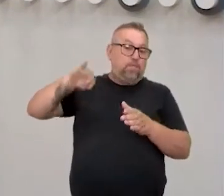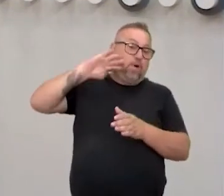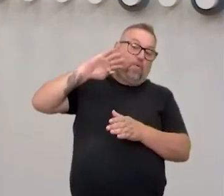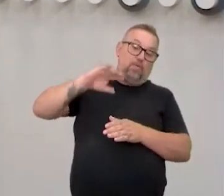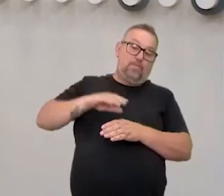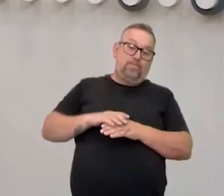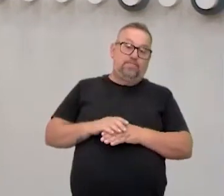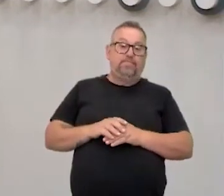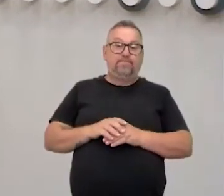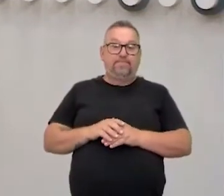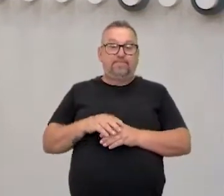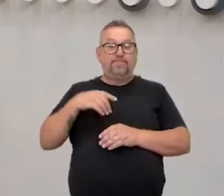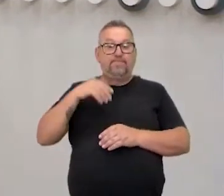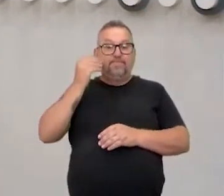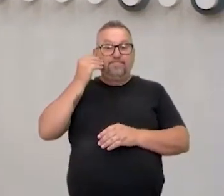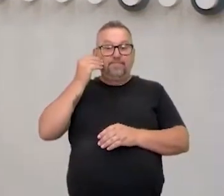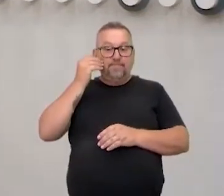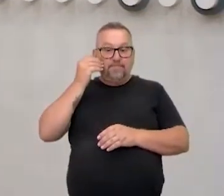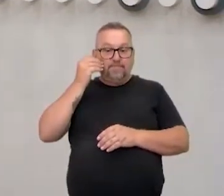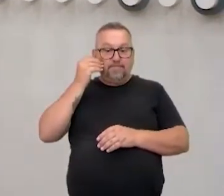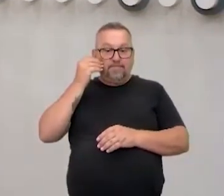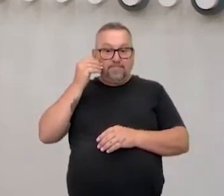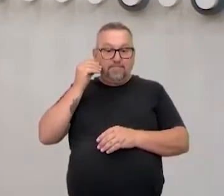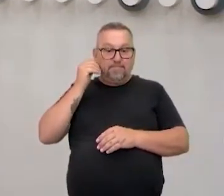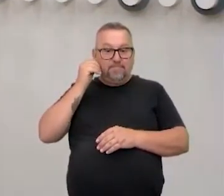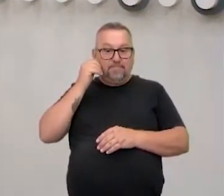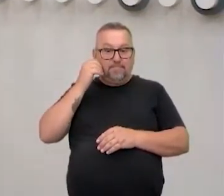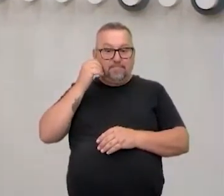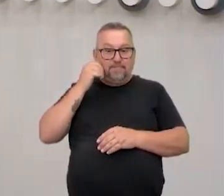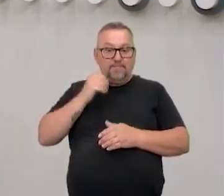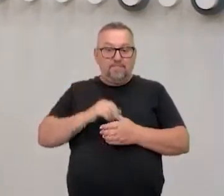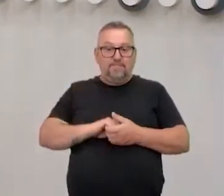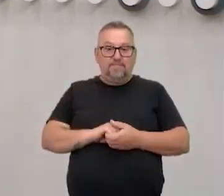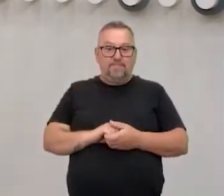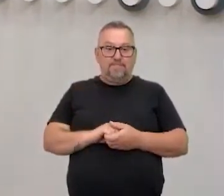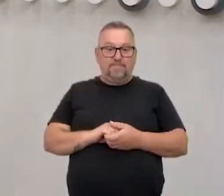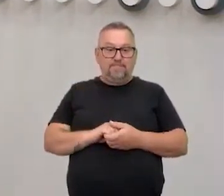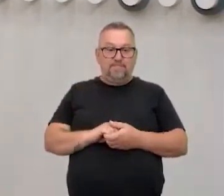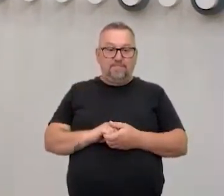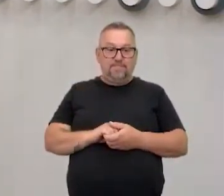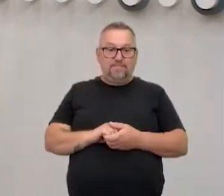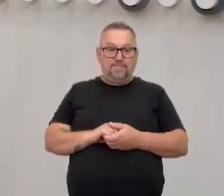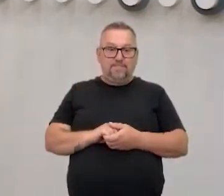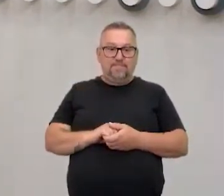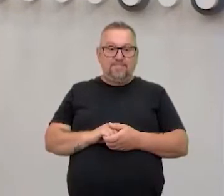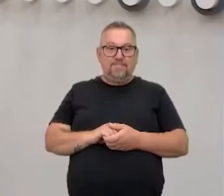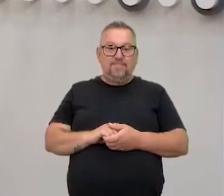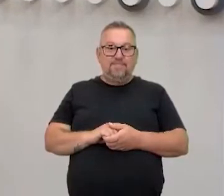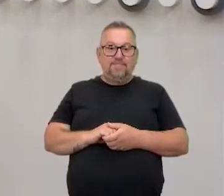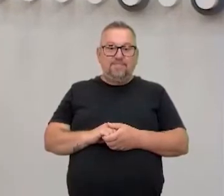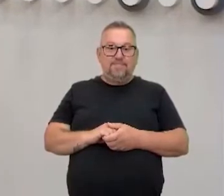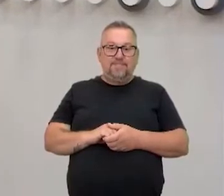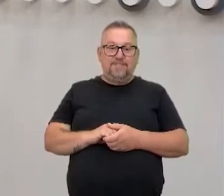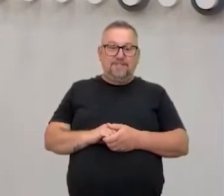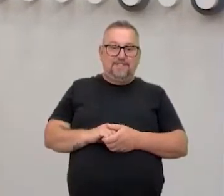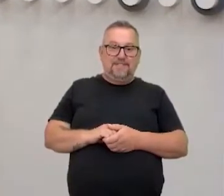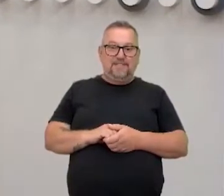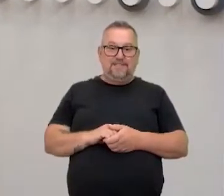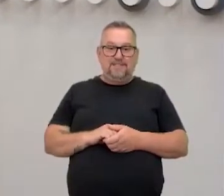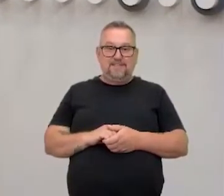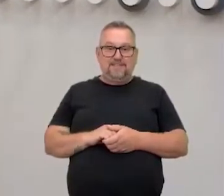Então, você tem que tentar manter e chutar. Quase que eu que chuto o microfone. Tá muito perto.